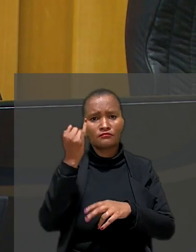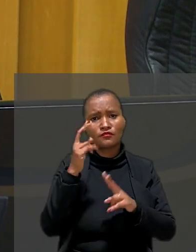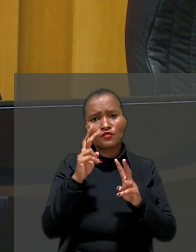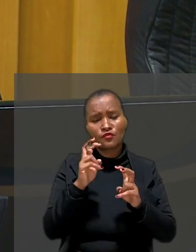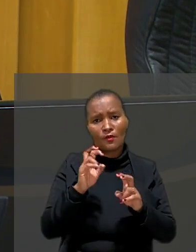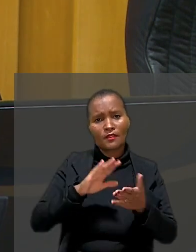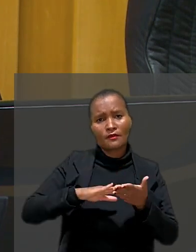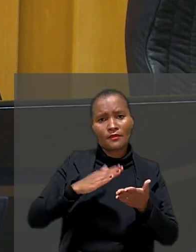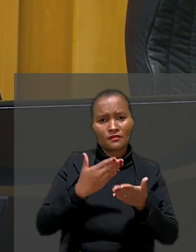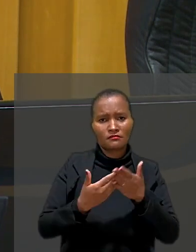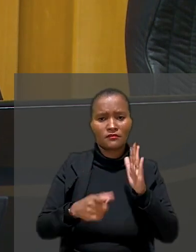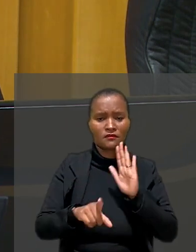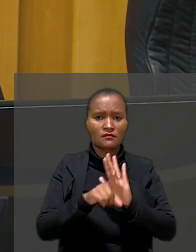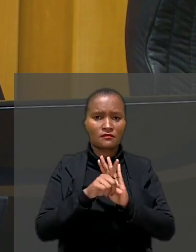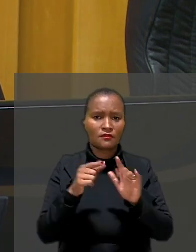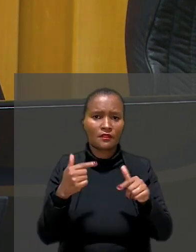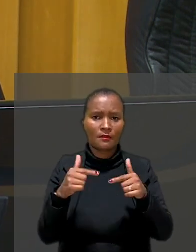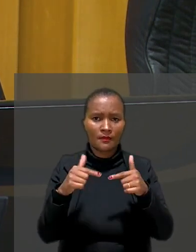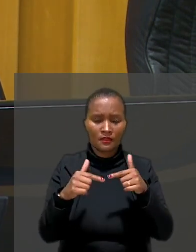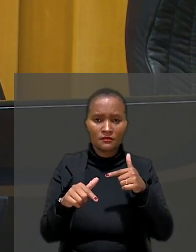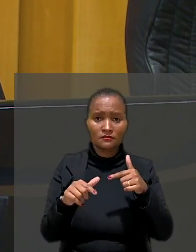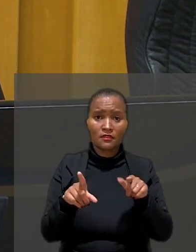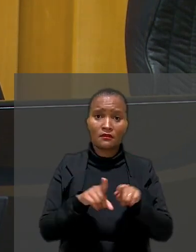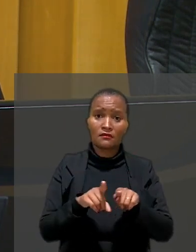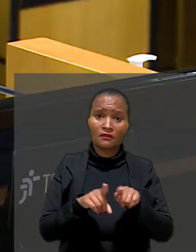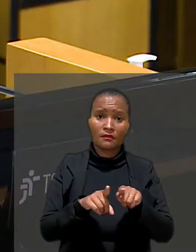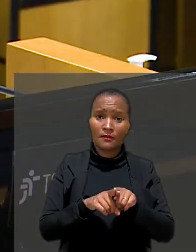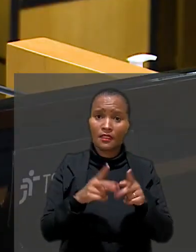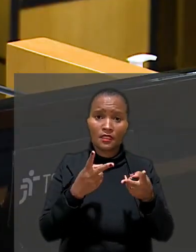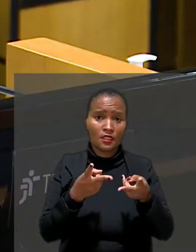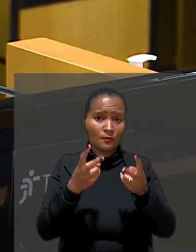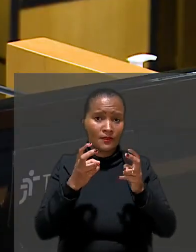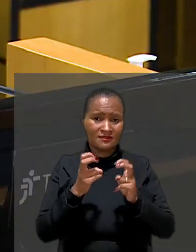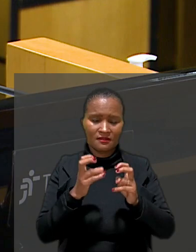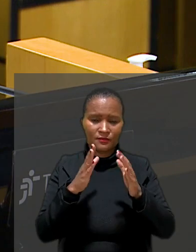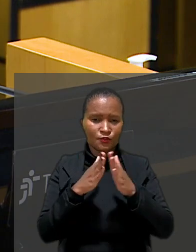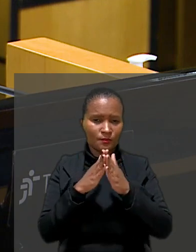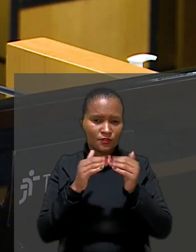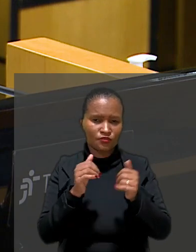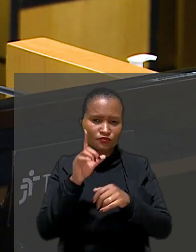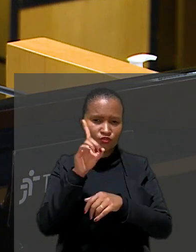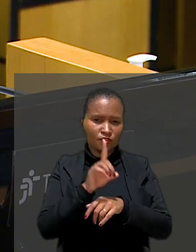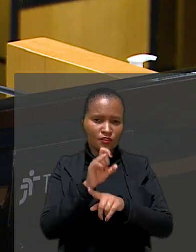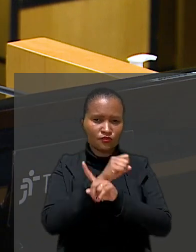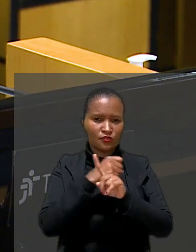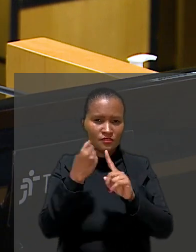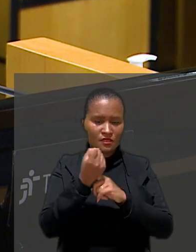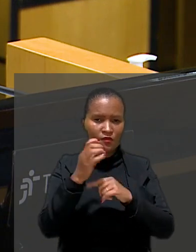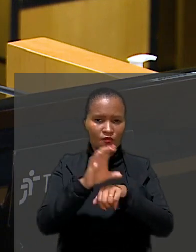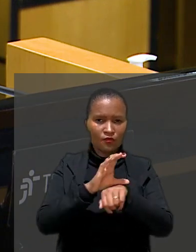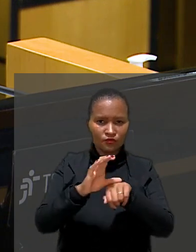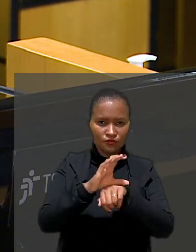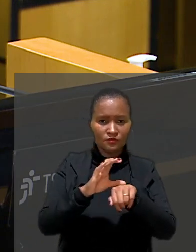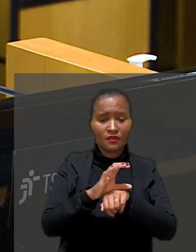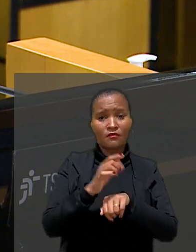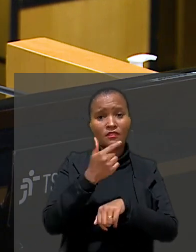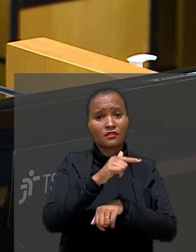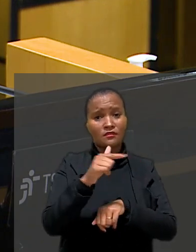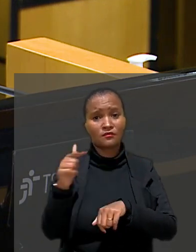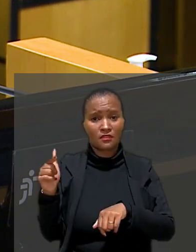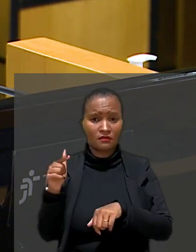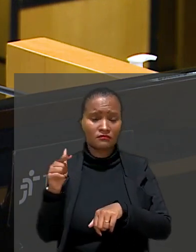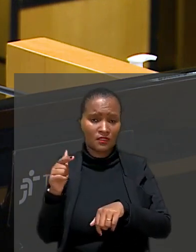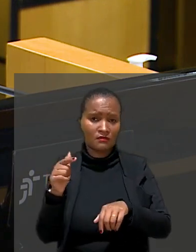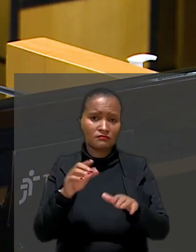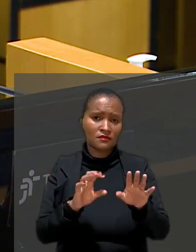relevante em torno da interpretação da legislação trabalhista. Também não se identifica no pedido direito social constitucional